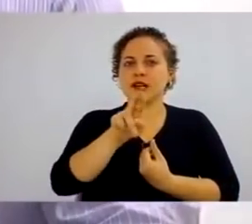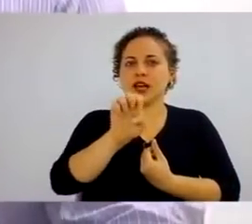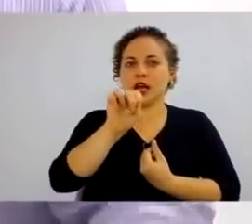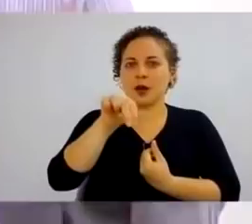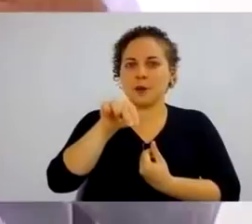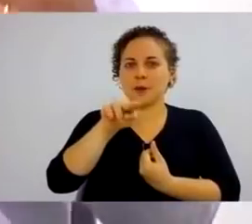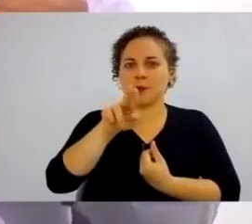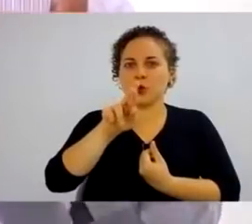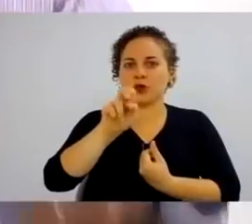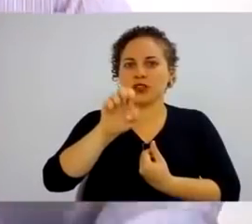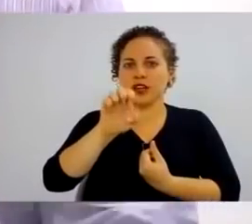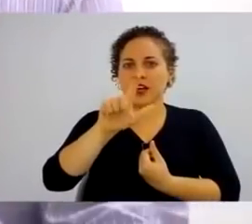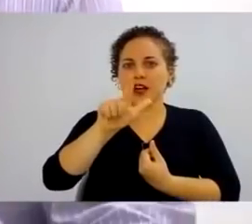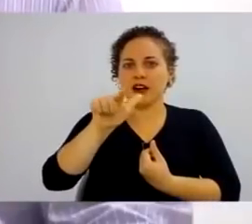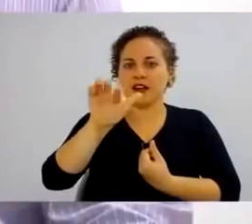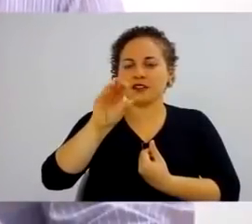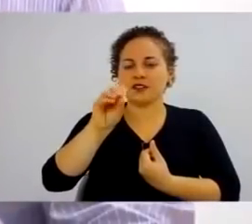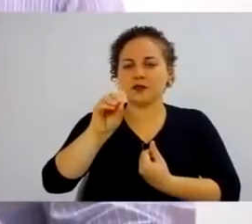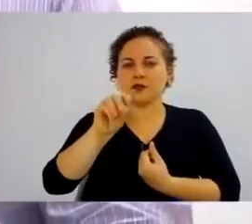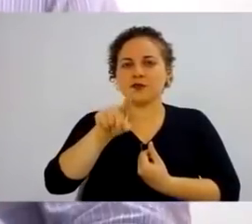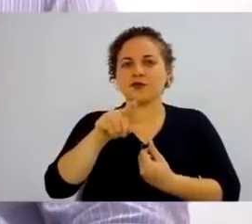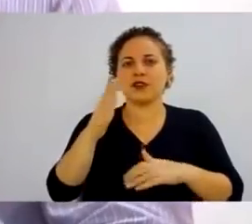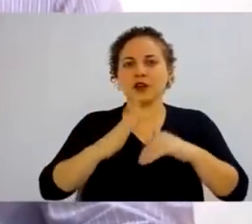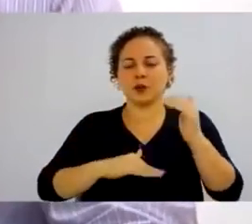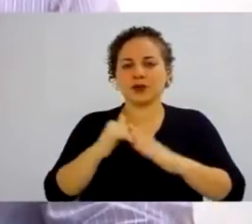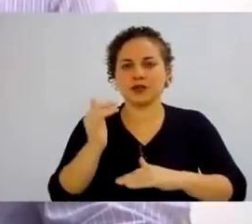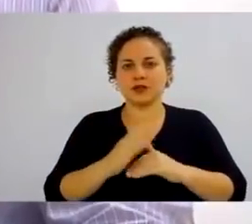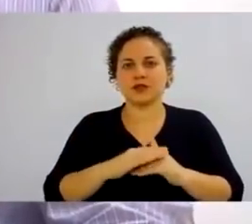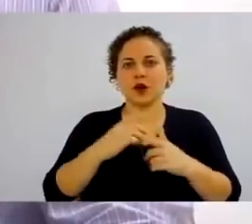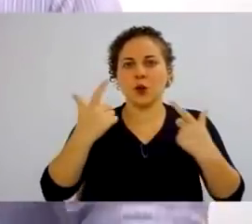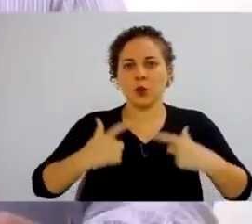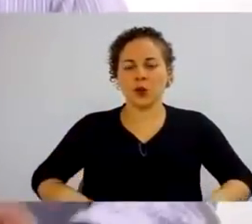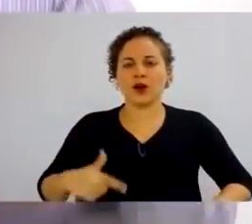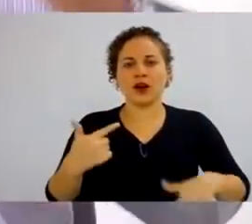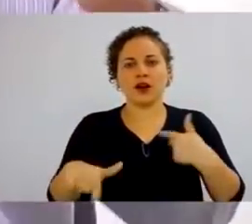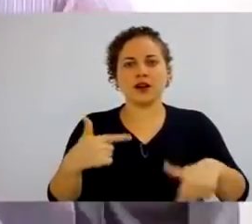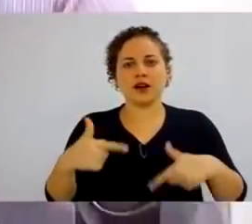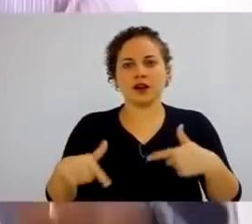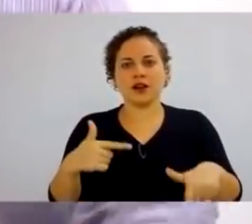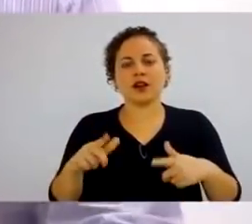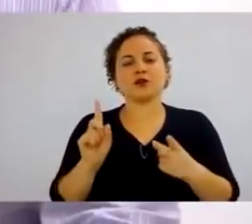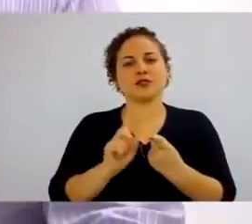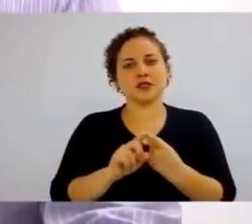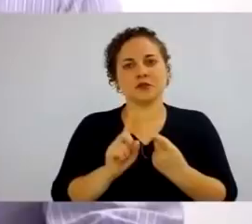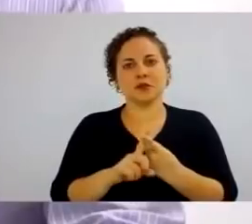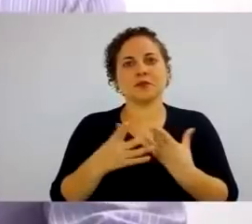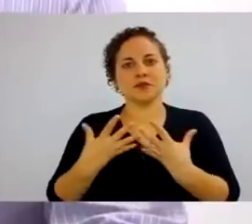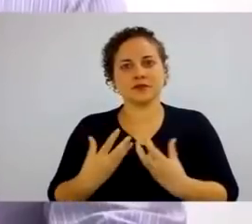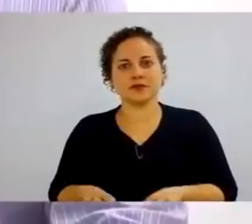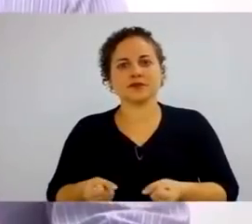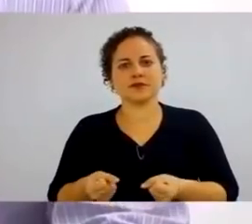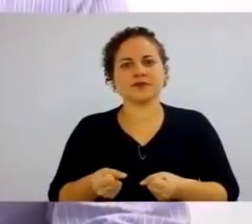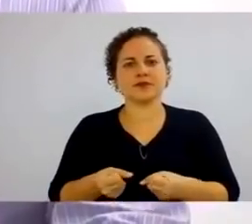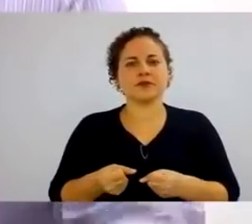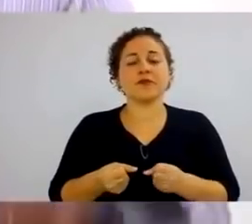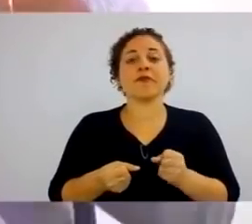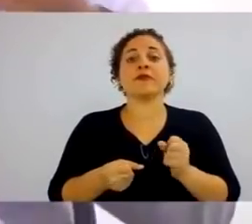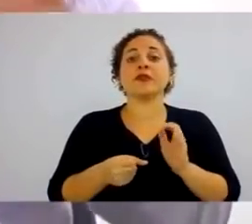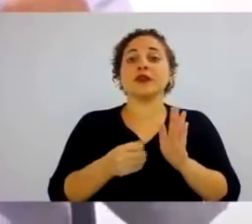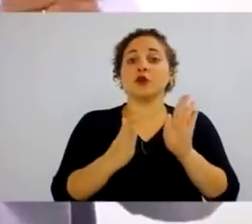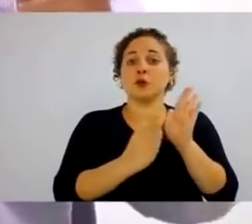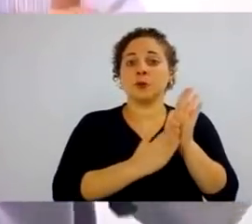De olho no cargo, nas competências que a pessoa tem para ocupar este cargo, no plano de